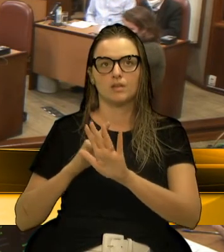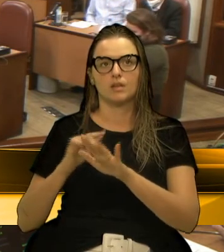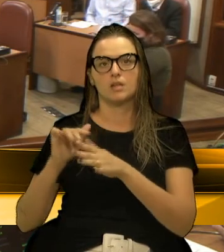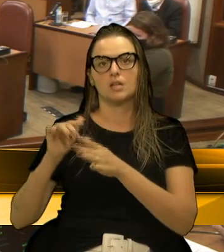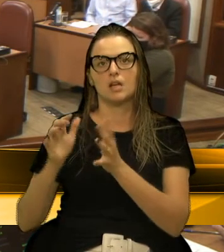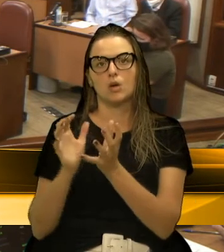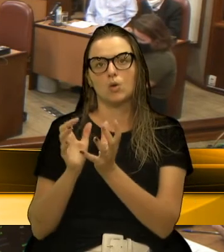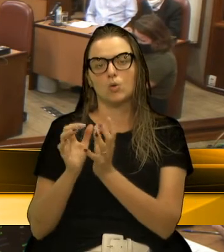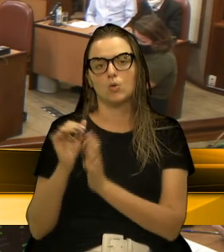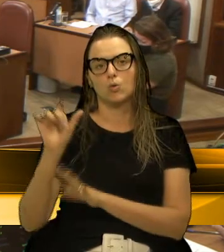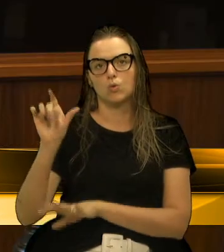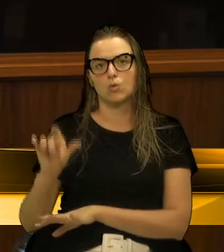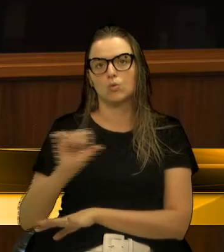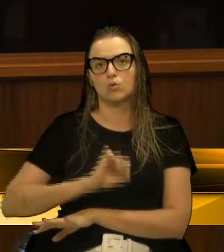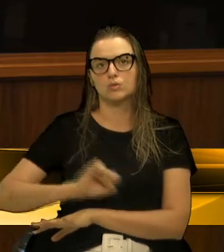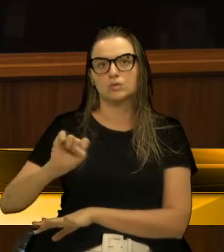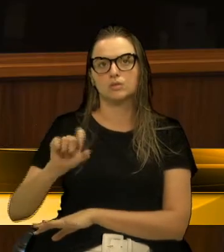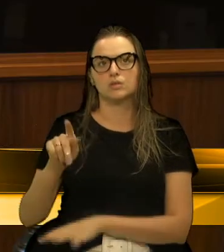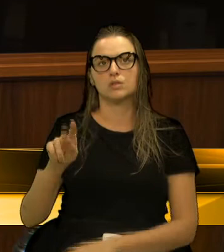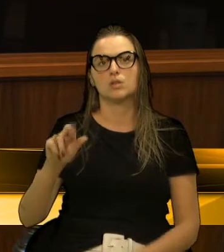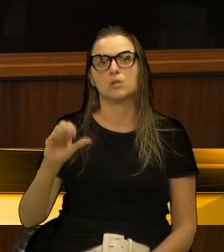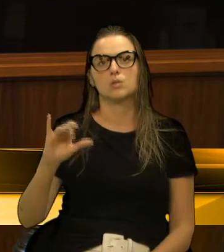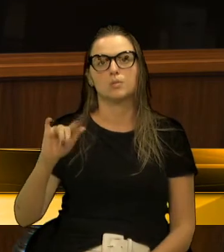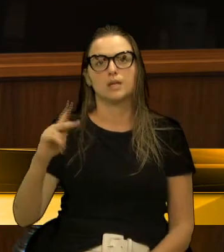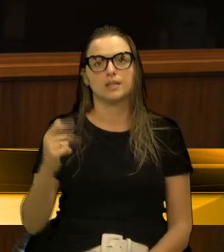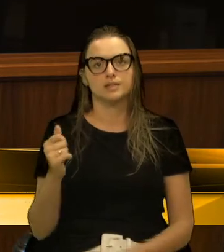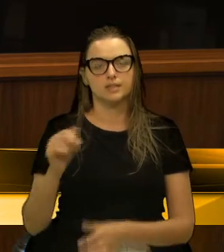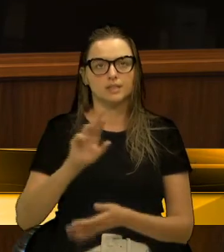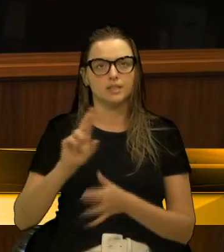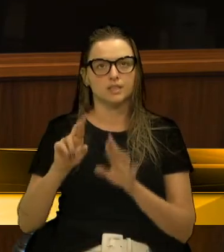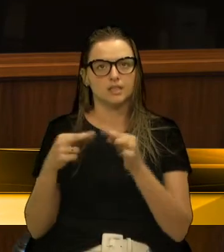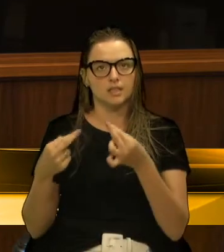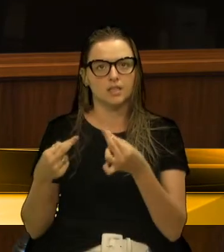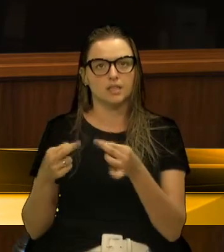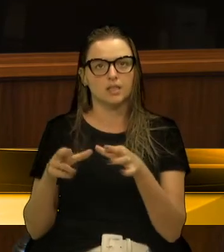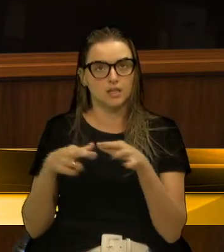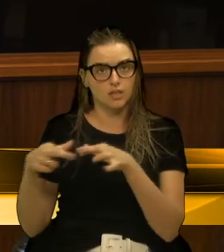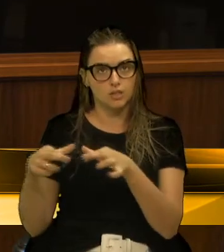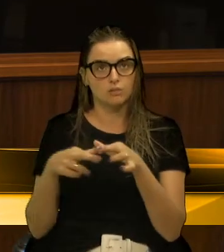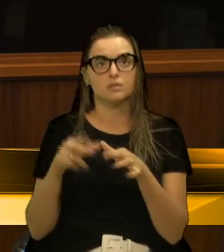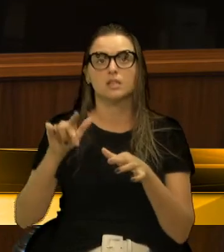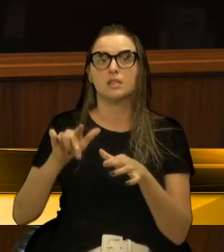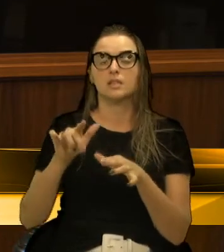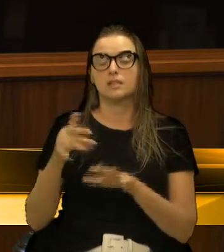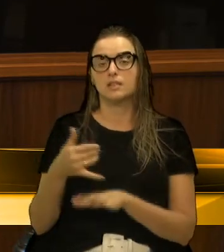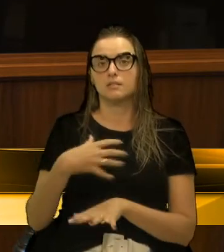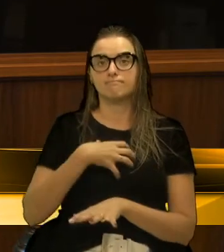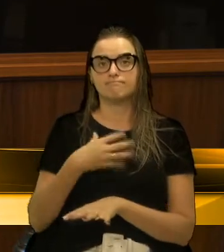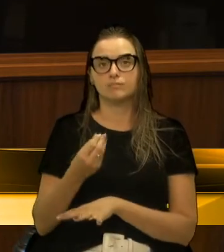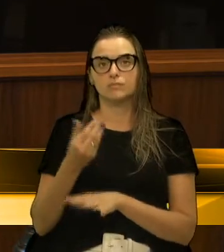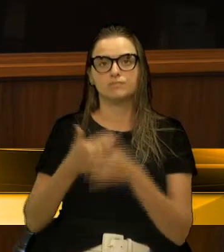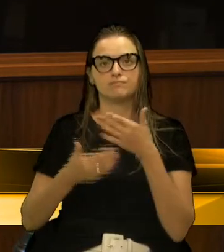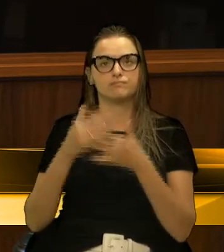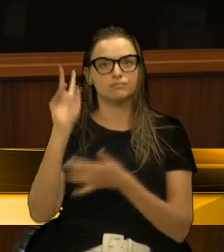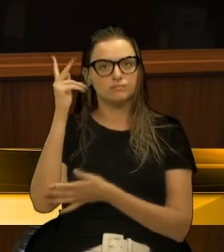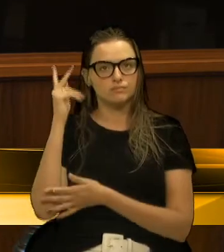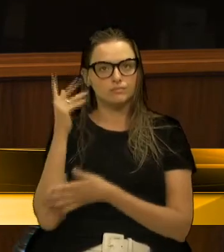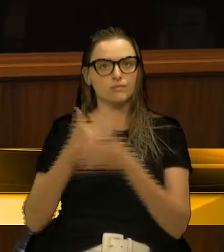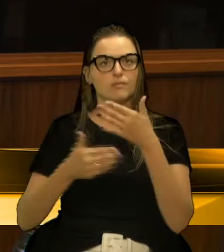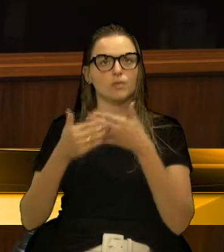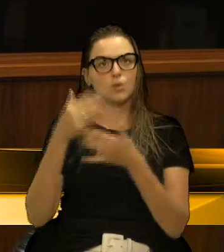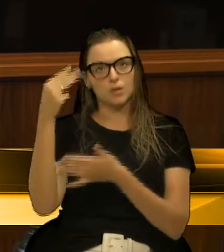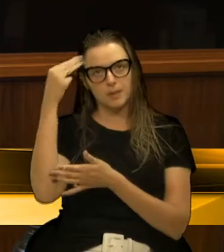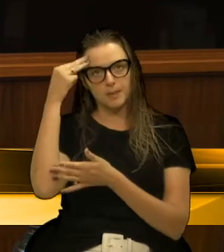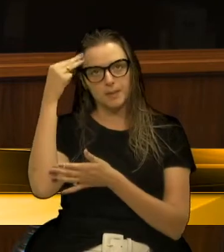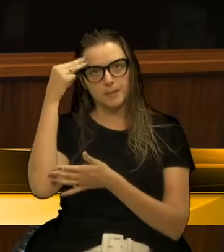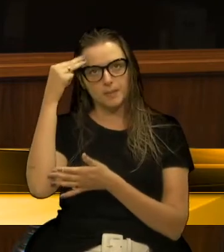região. Peço a palavra, senhor presidente. E, infelizmente, a nossa história e a nossa memória vai se perdendo,